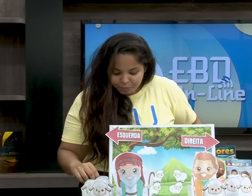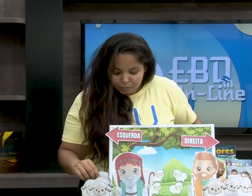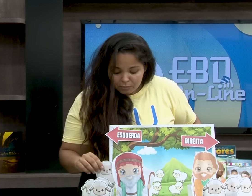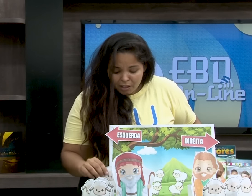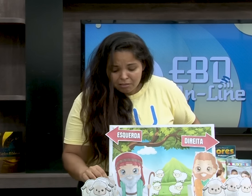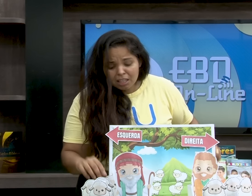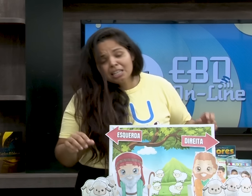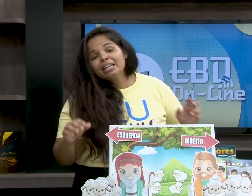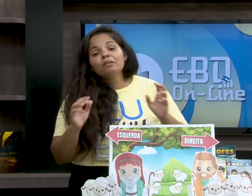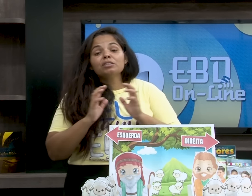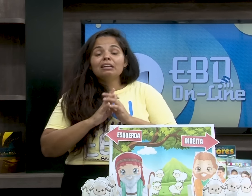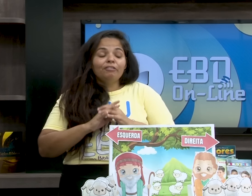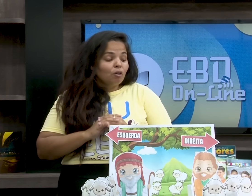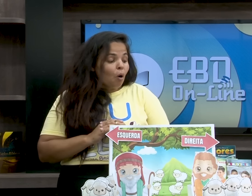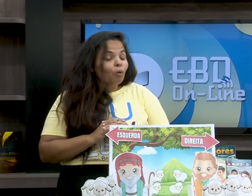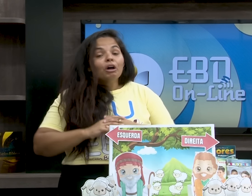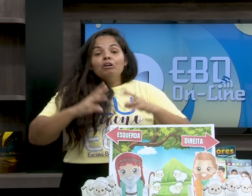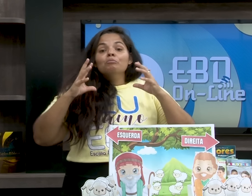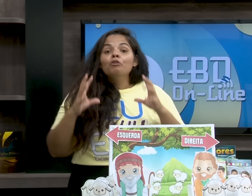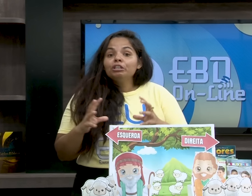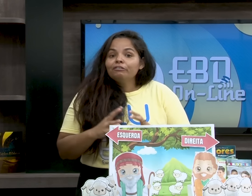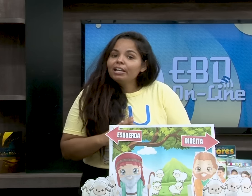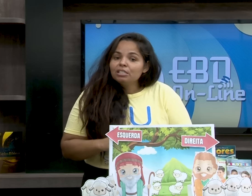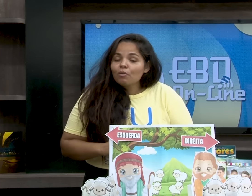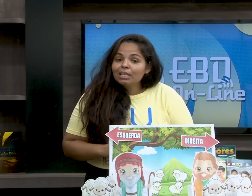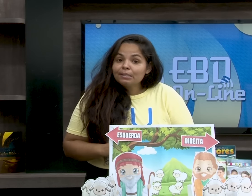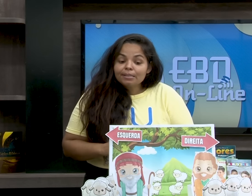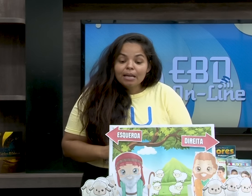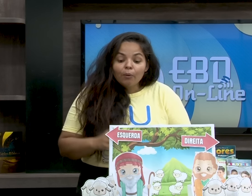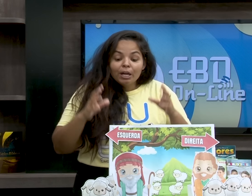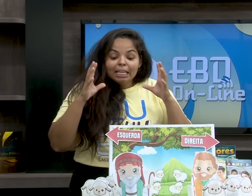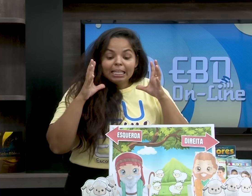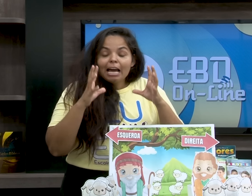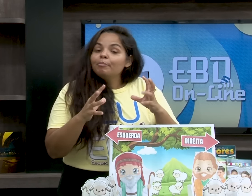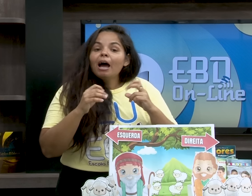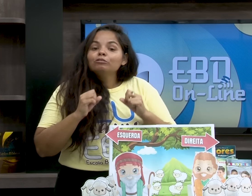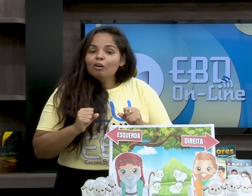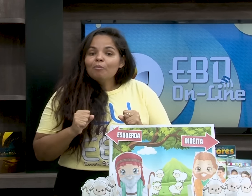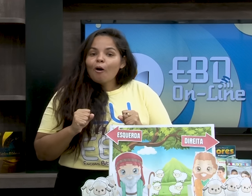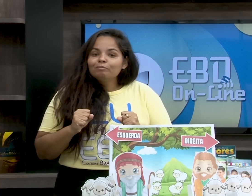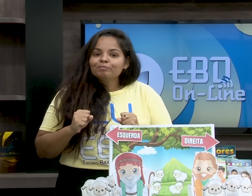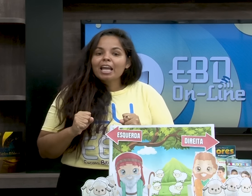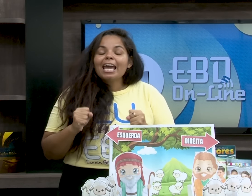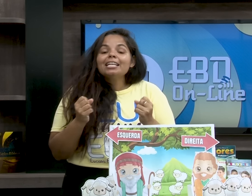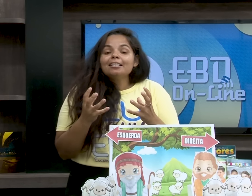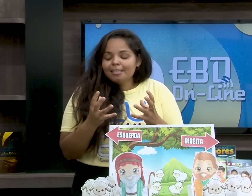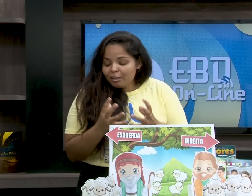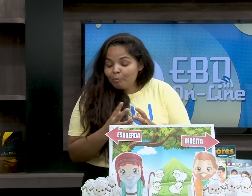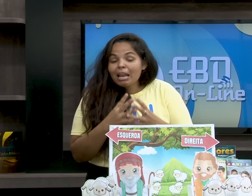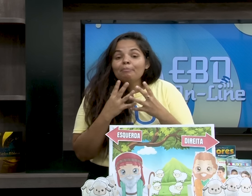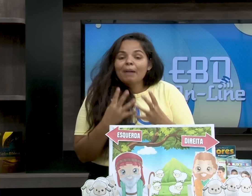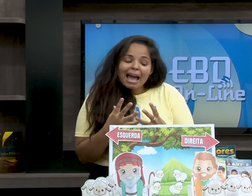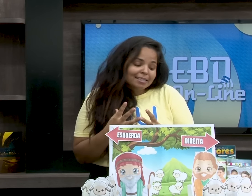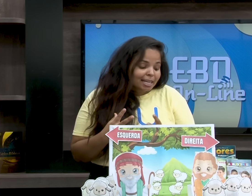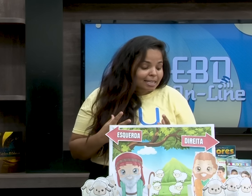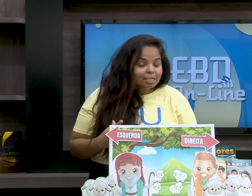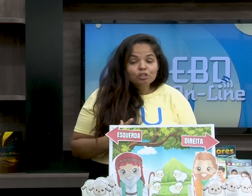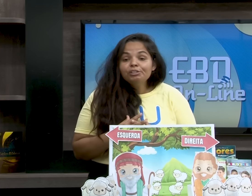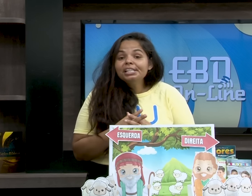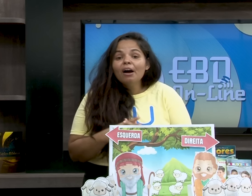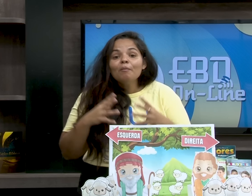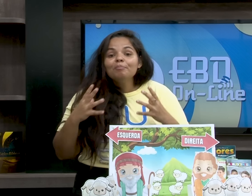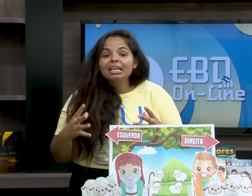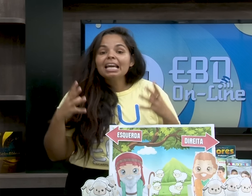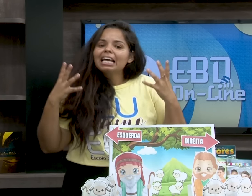E Deus, ele ficou muito feliz com a decisão que Abraão tomou. Ele decidiu pela paz. Ele